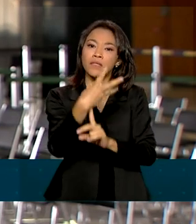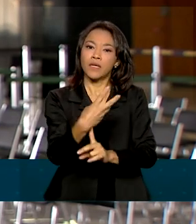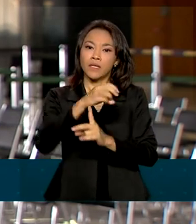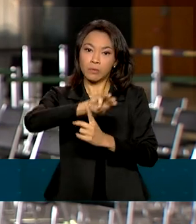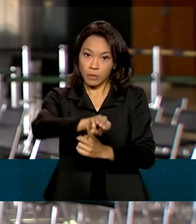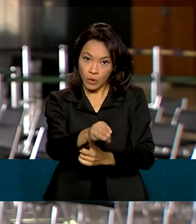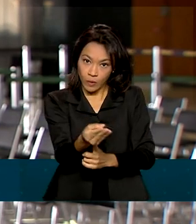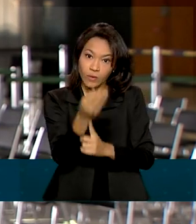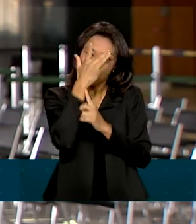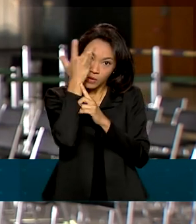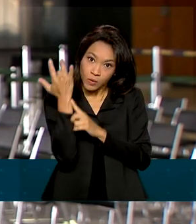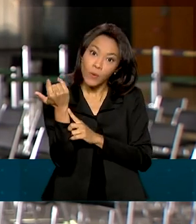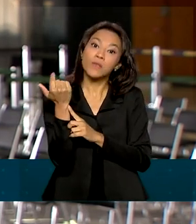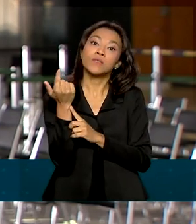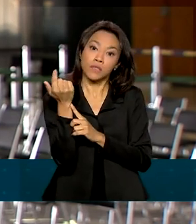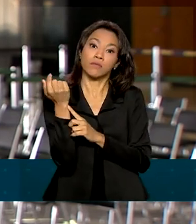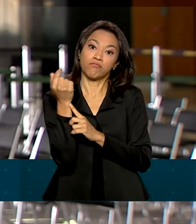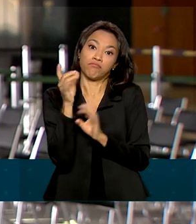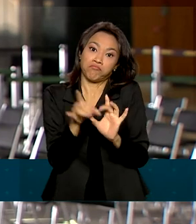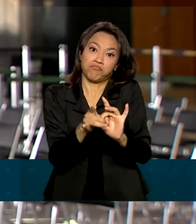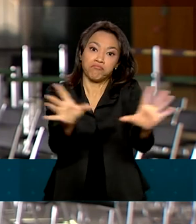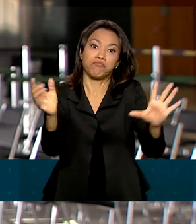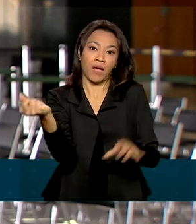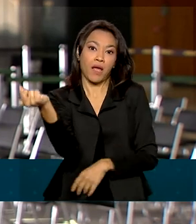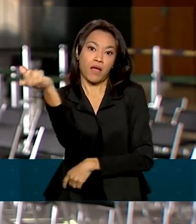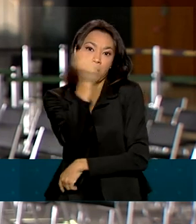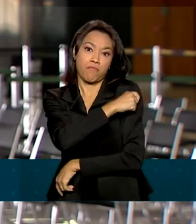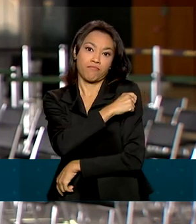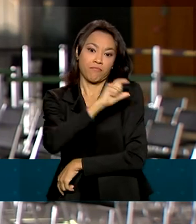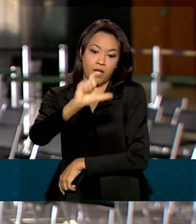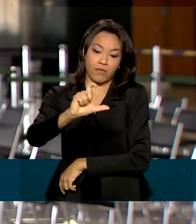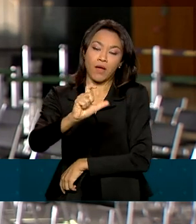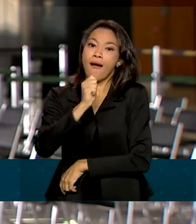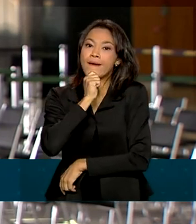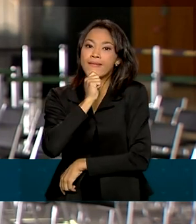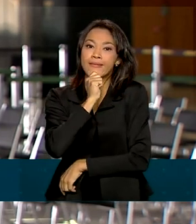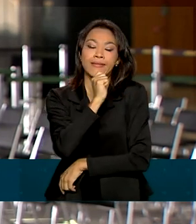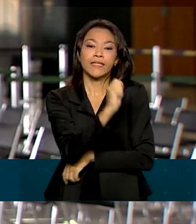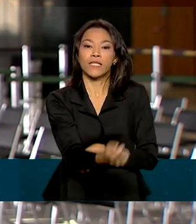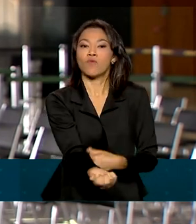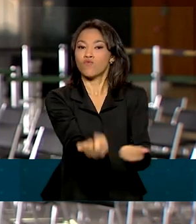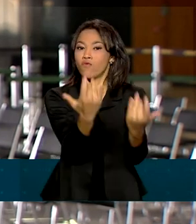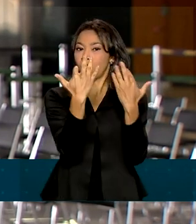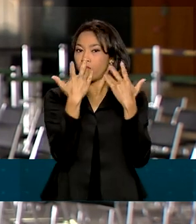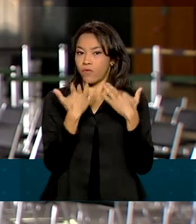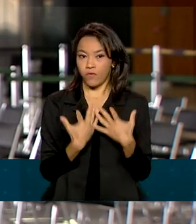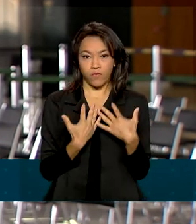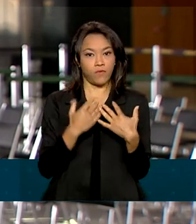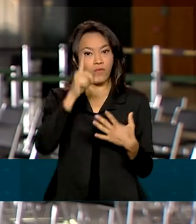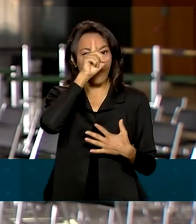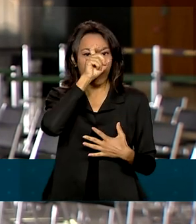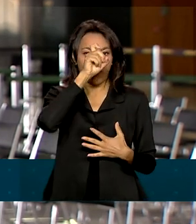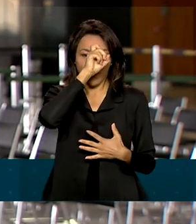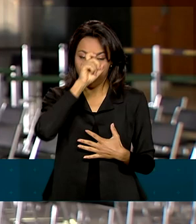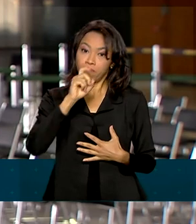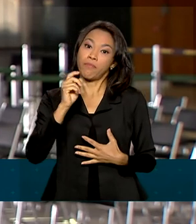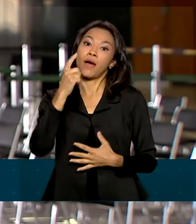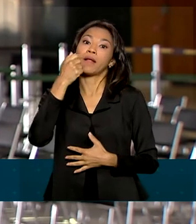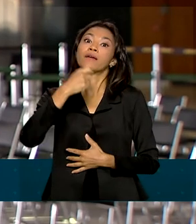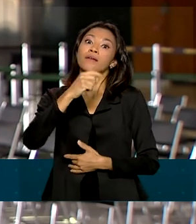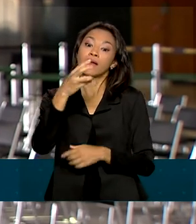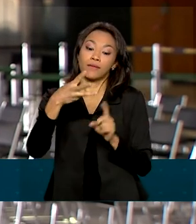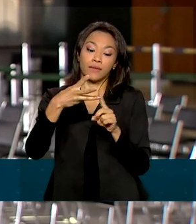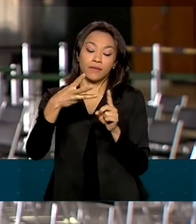para receberem esse reforço na imunização, ainda não retornaram aos postos de saúde para aplicação dessa dose